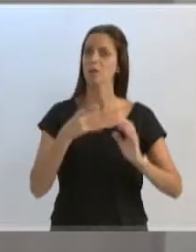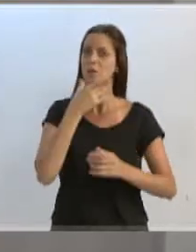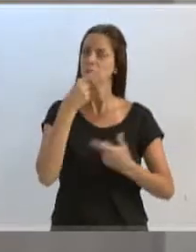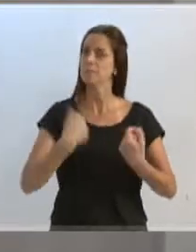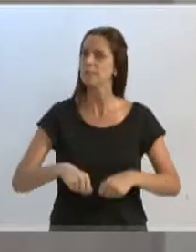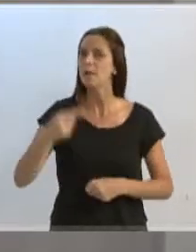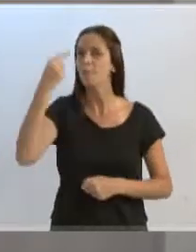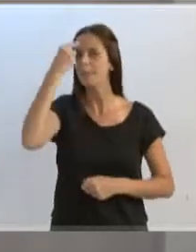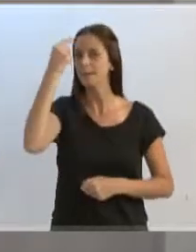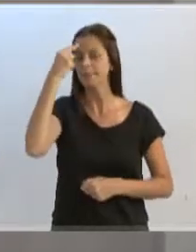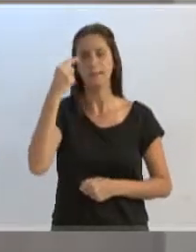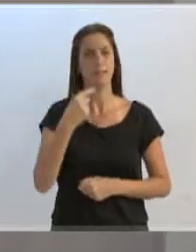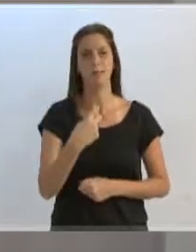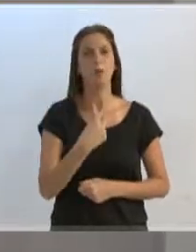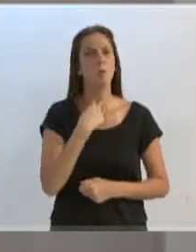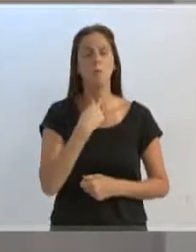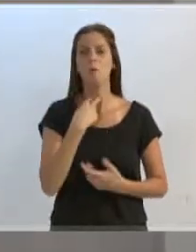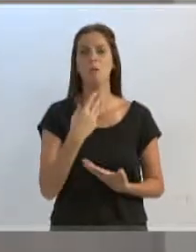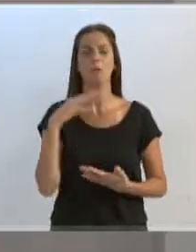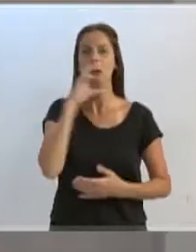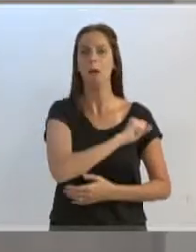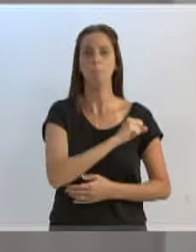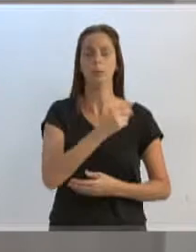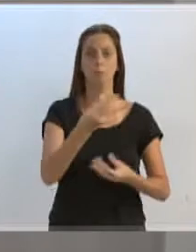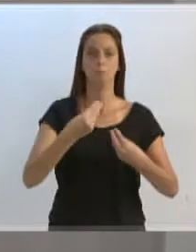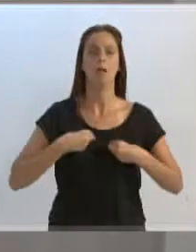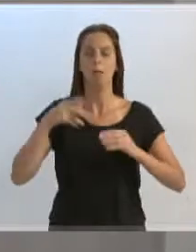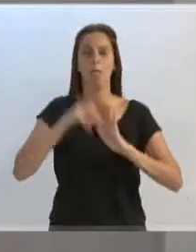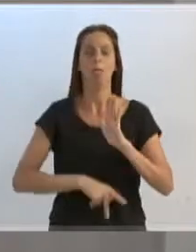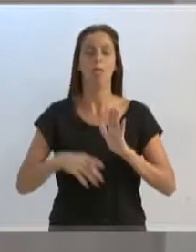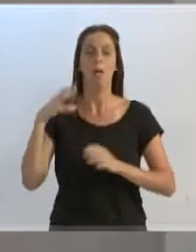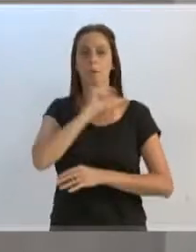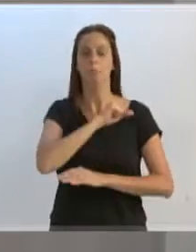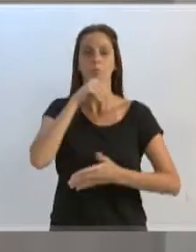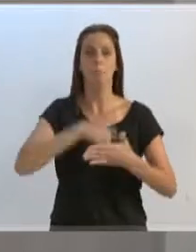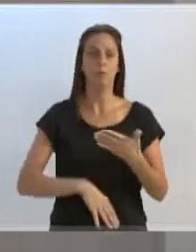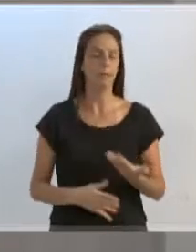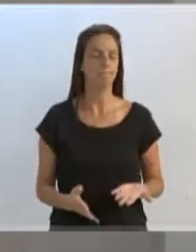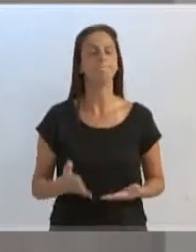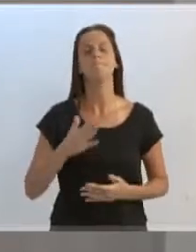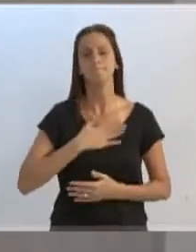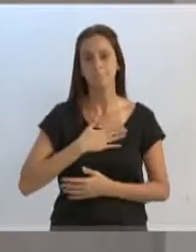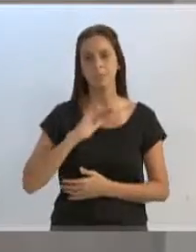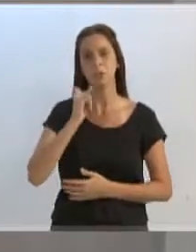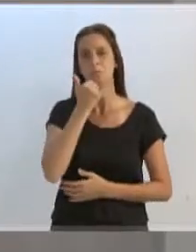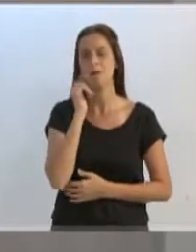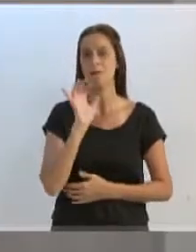tem que fazer alguma alteração nesse aspecto no nosso regimento interno. Seria essa a minha justificativa. Obrigado.